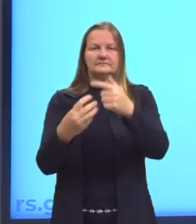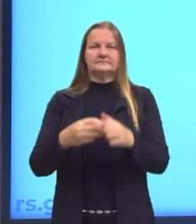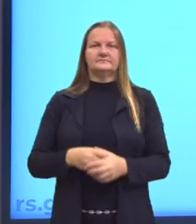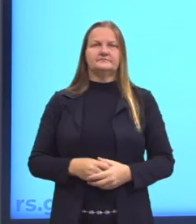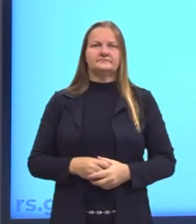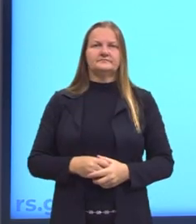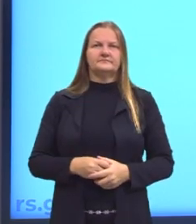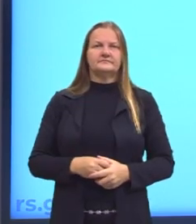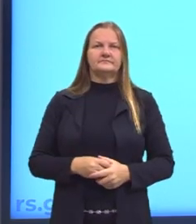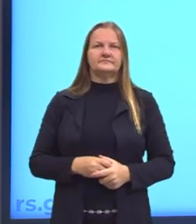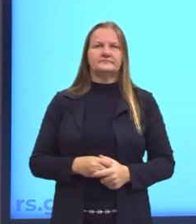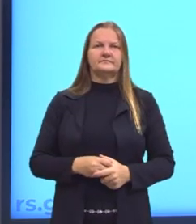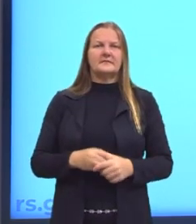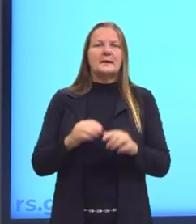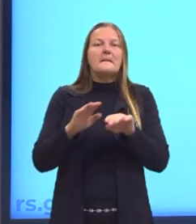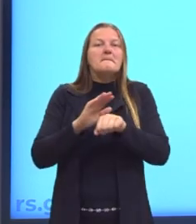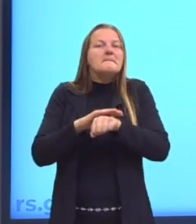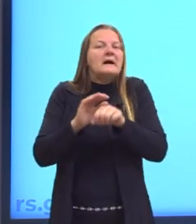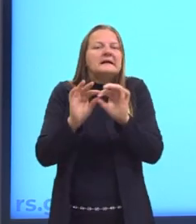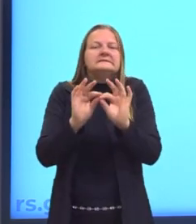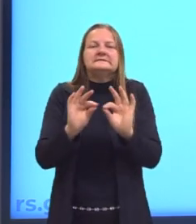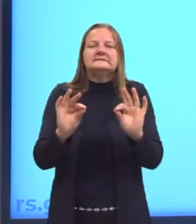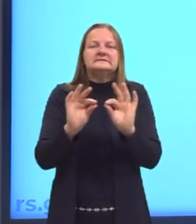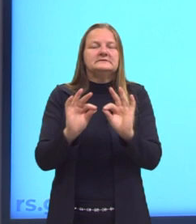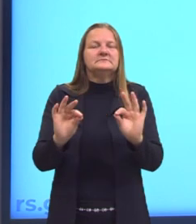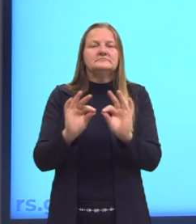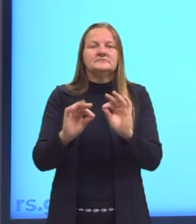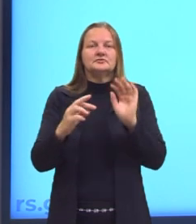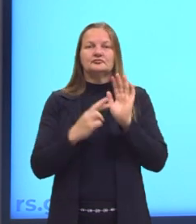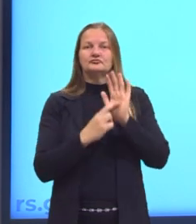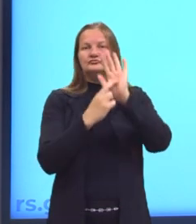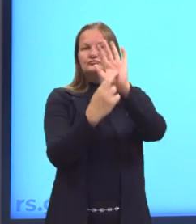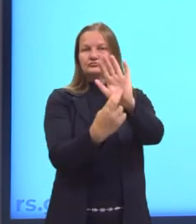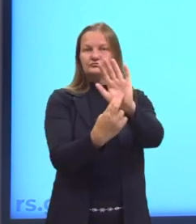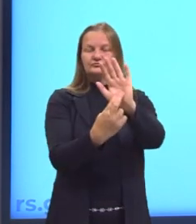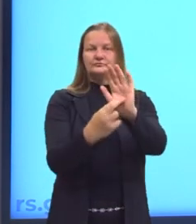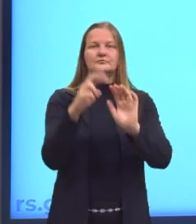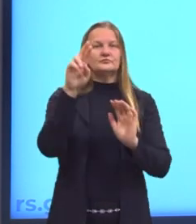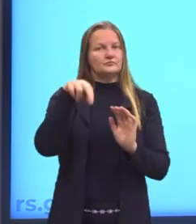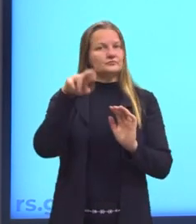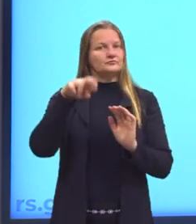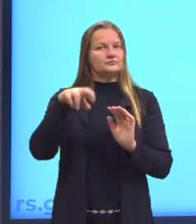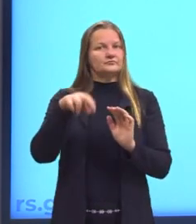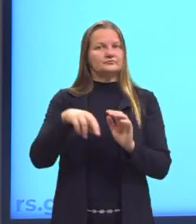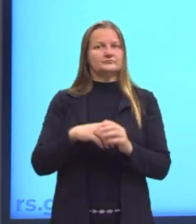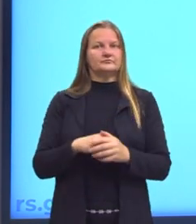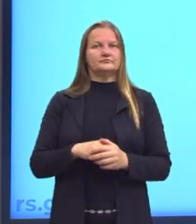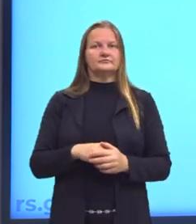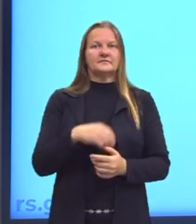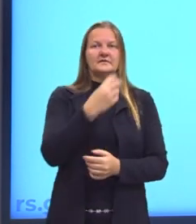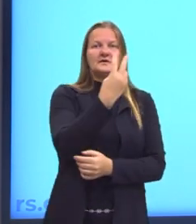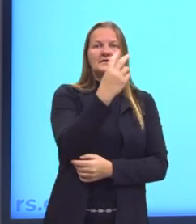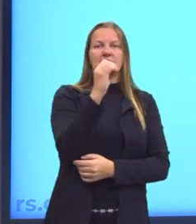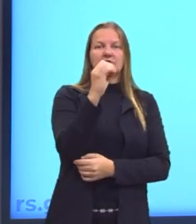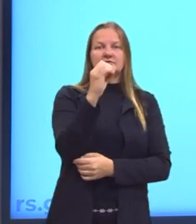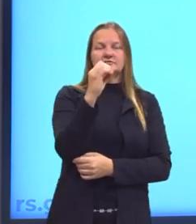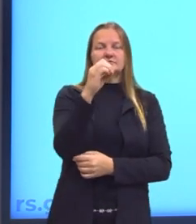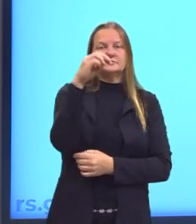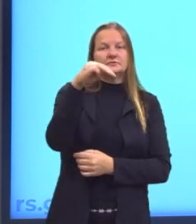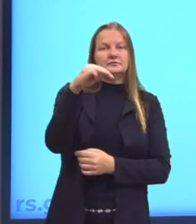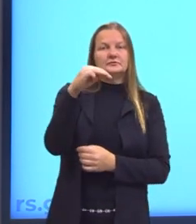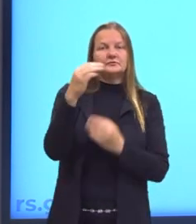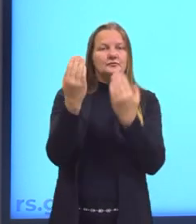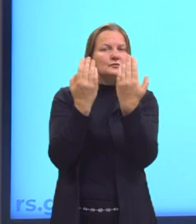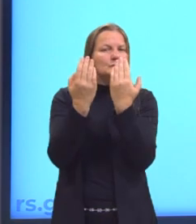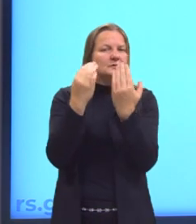Então a forma mais simples dessa representação, dessa razão de 20 minutos e 1